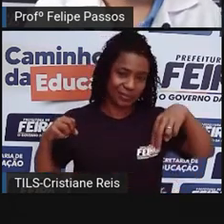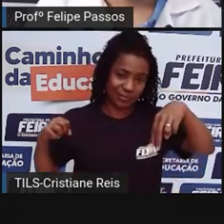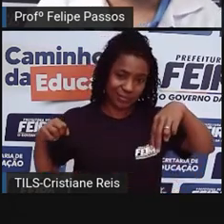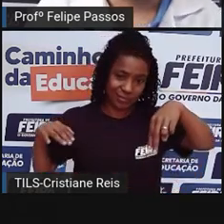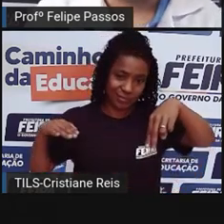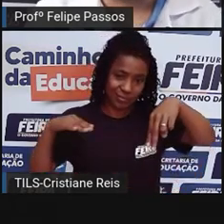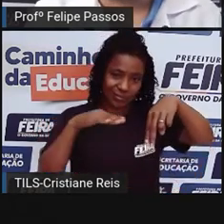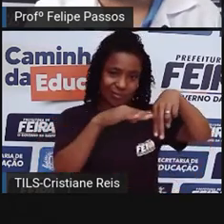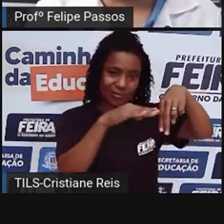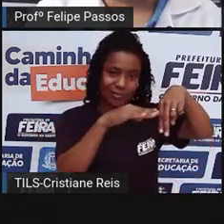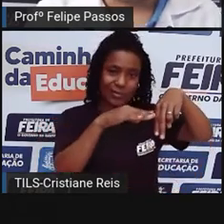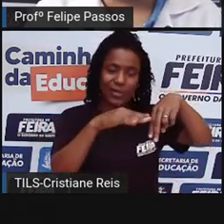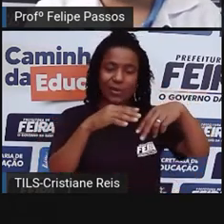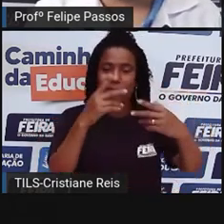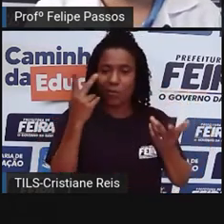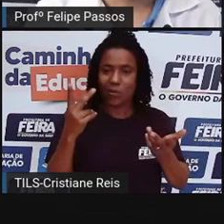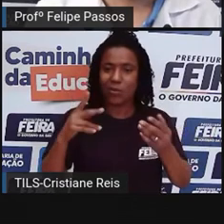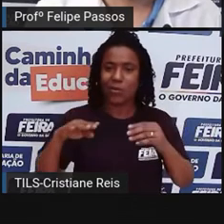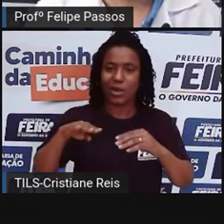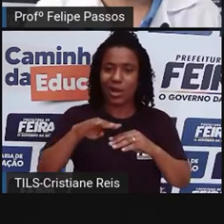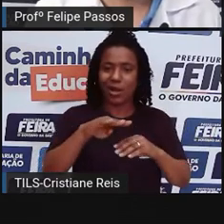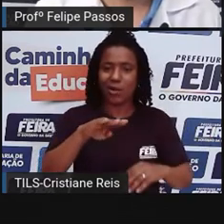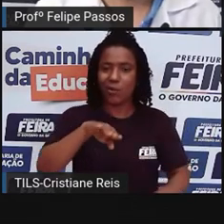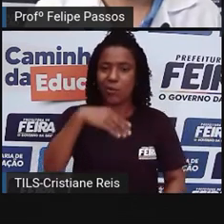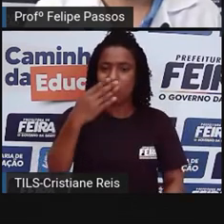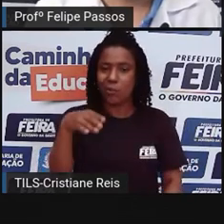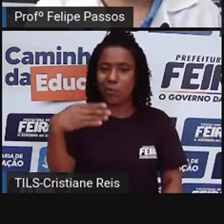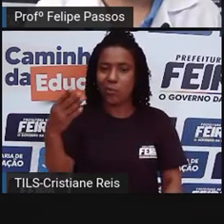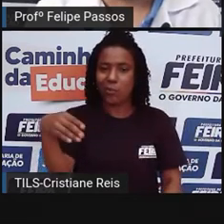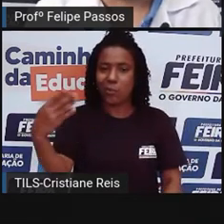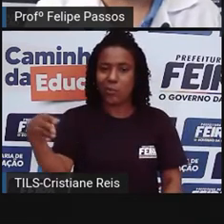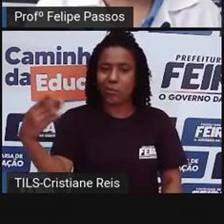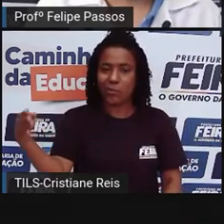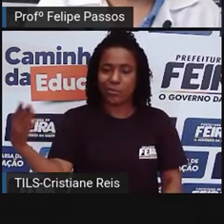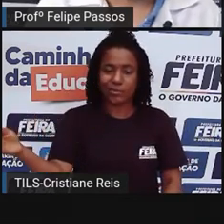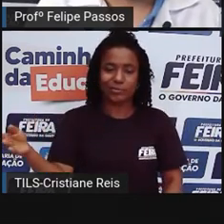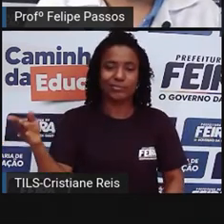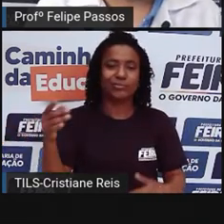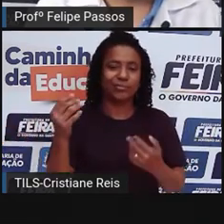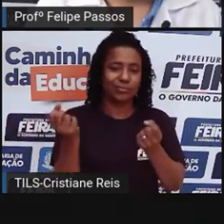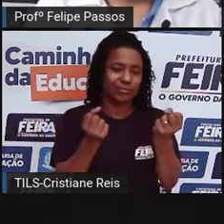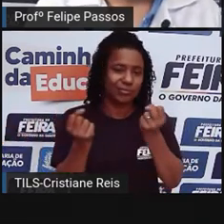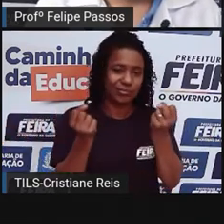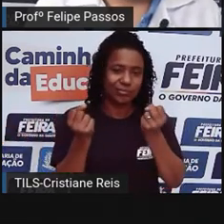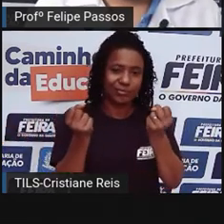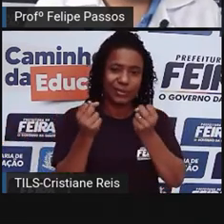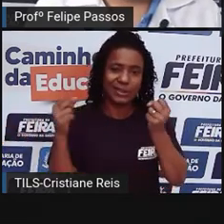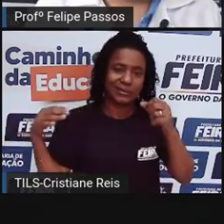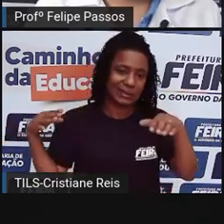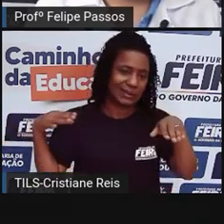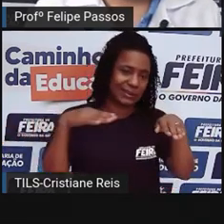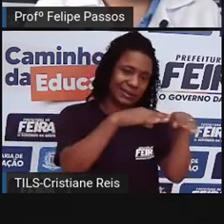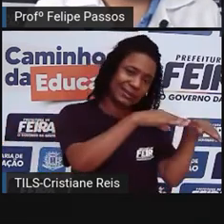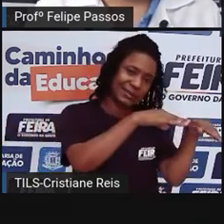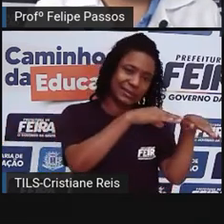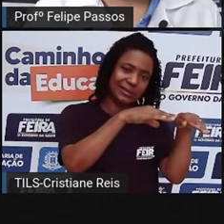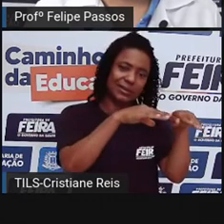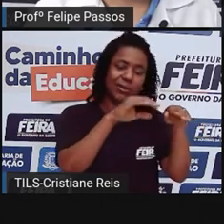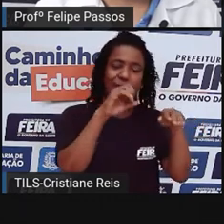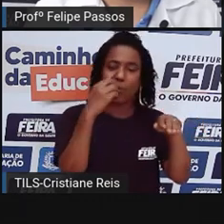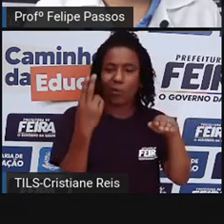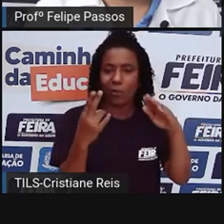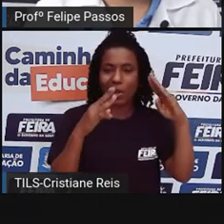um carro que foge da pista ali e acaba batendo em uma árvore, em uma casa. Provavelmente, nesses